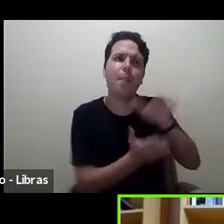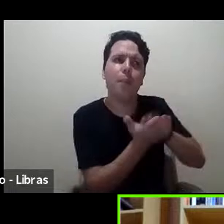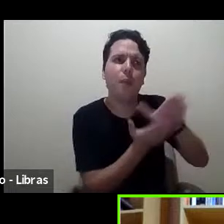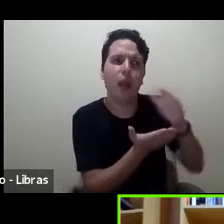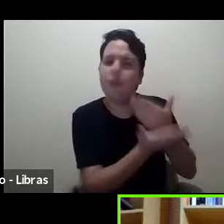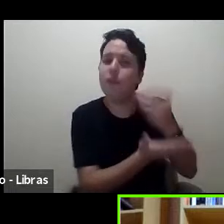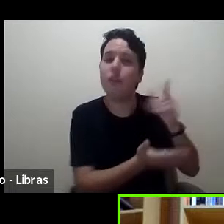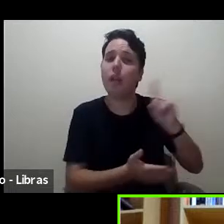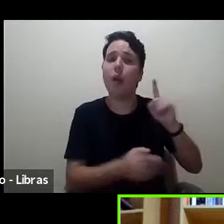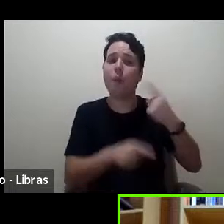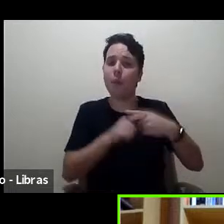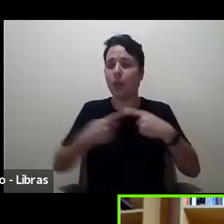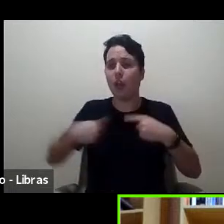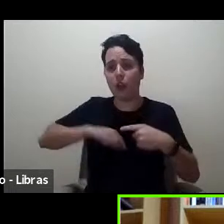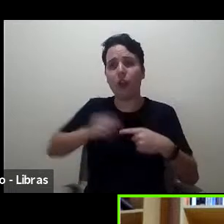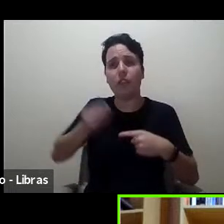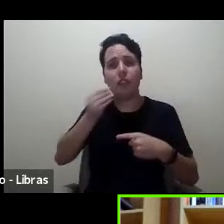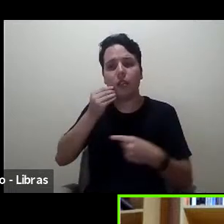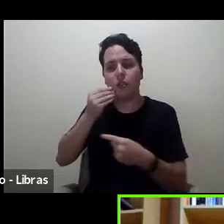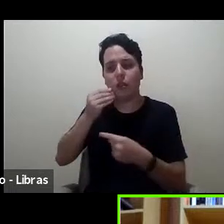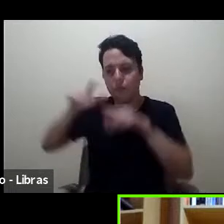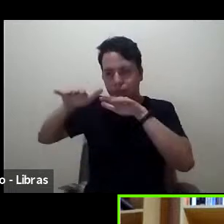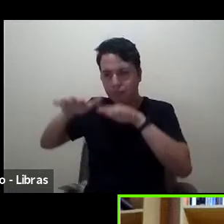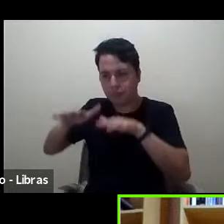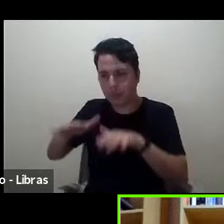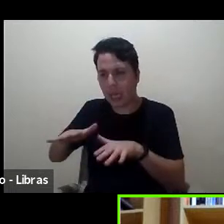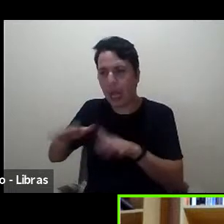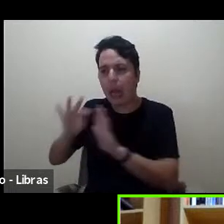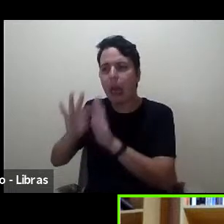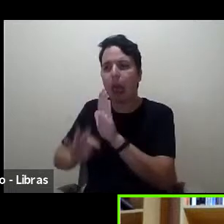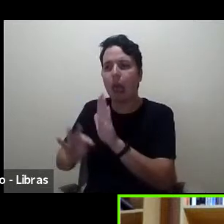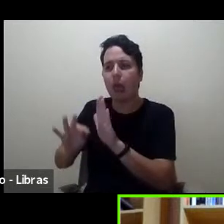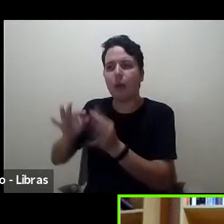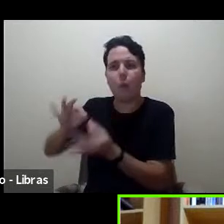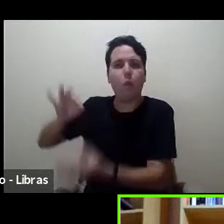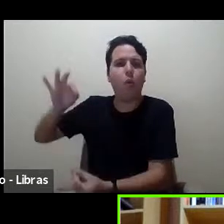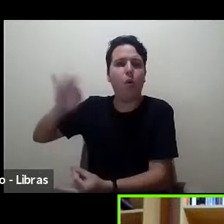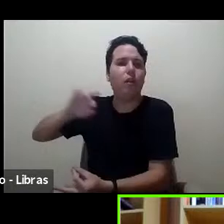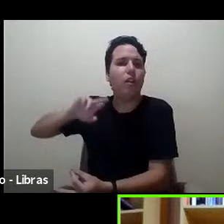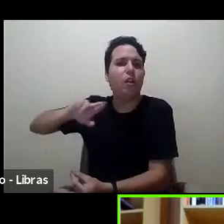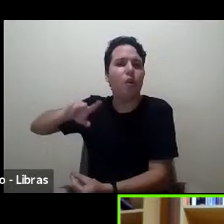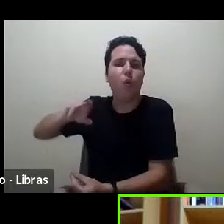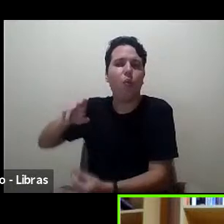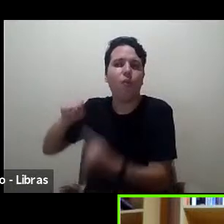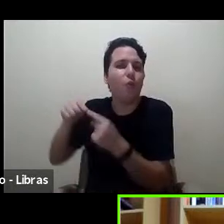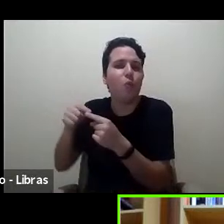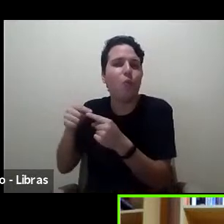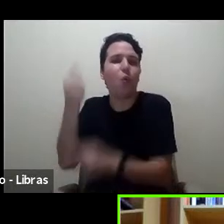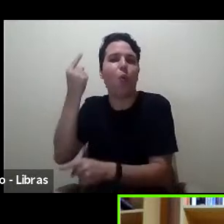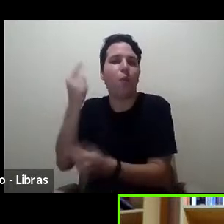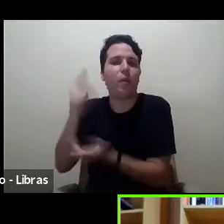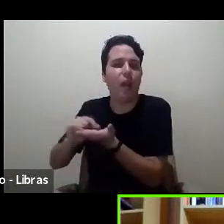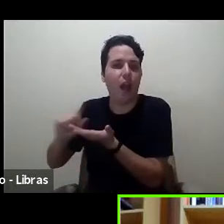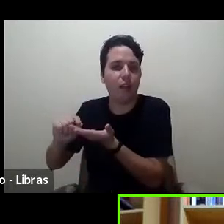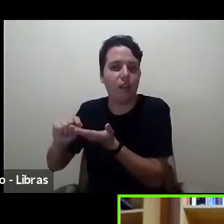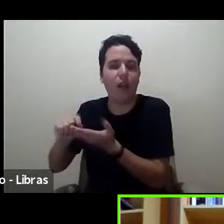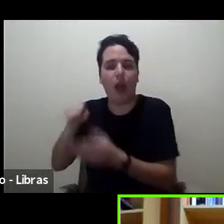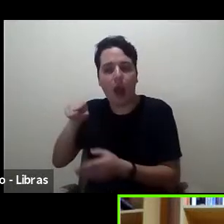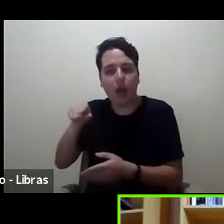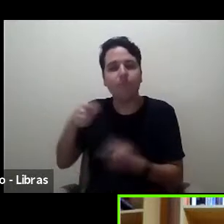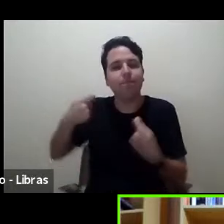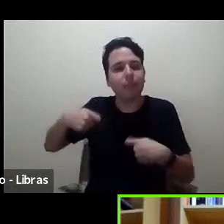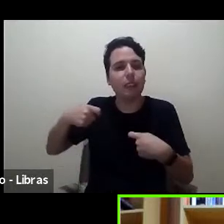o texto e depois que decidimos, isso não é mais um artigo, isso vai ser um livro, nos libertamos